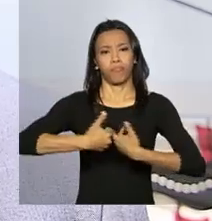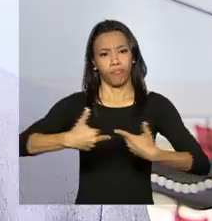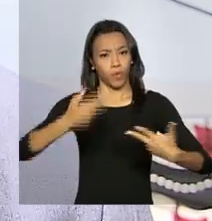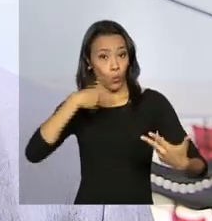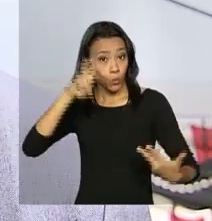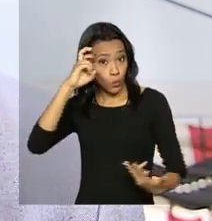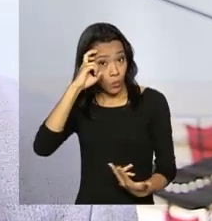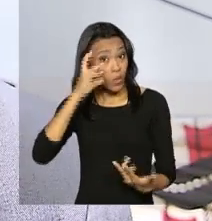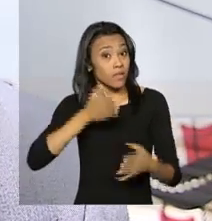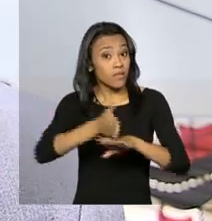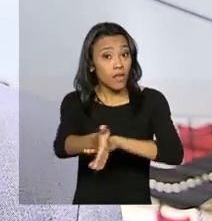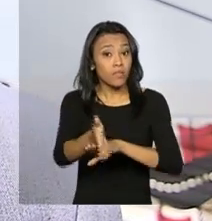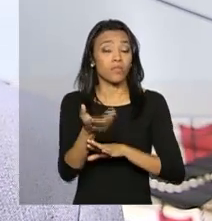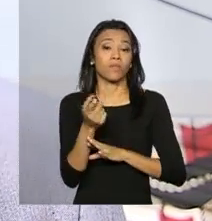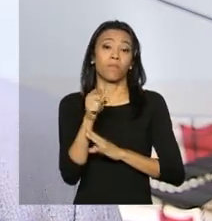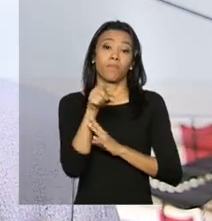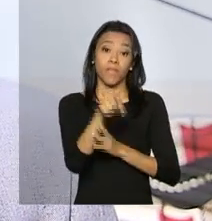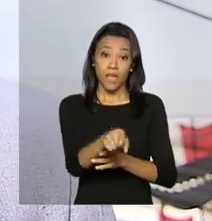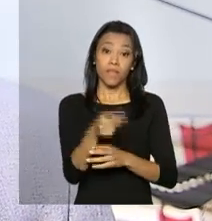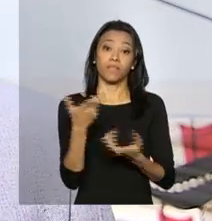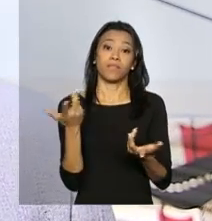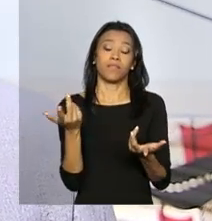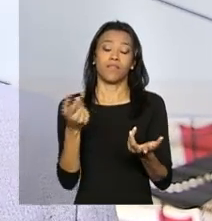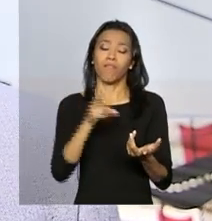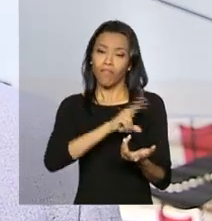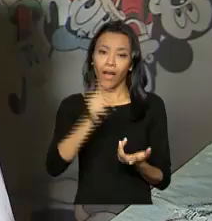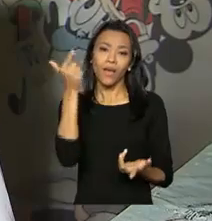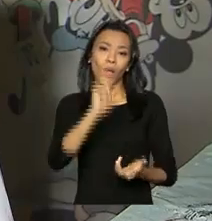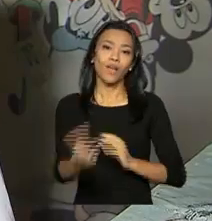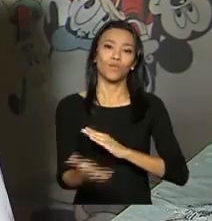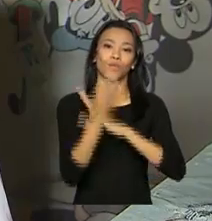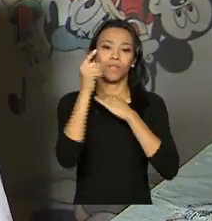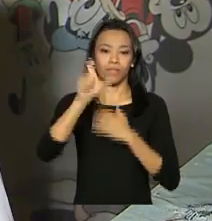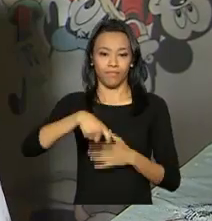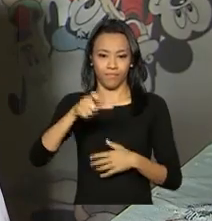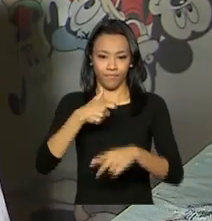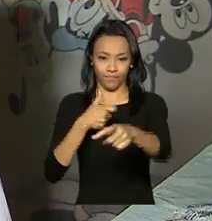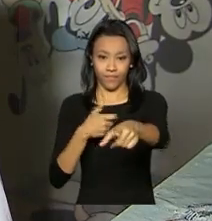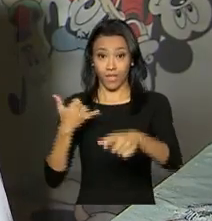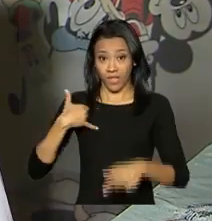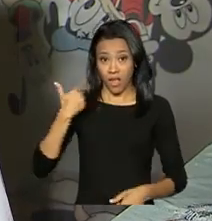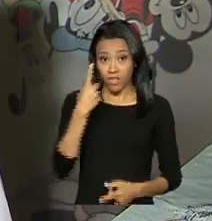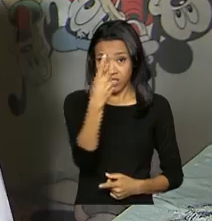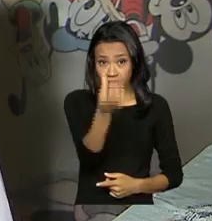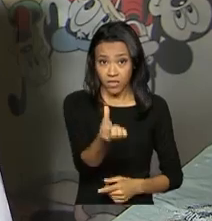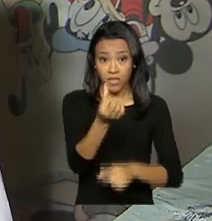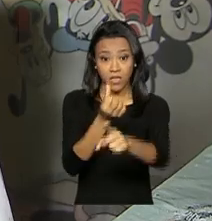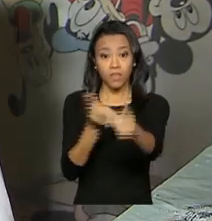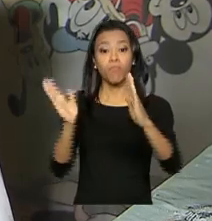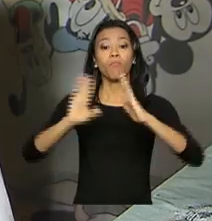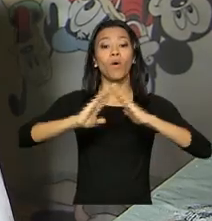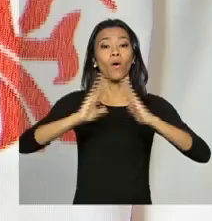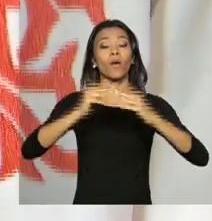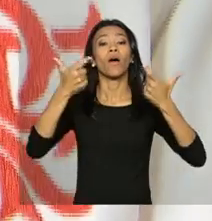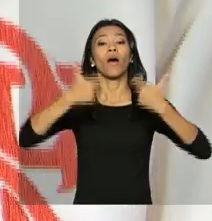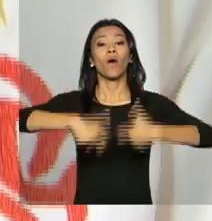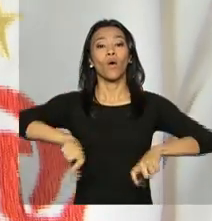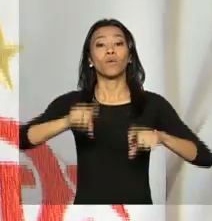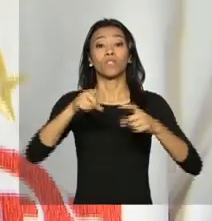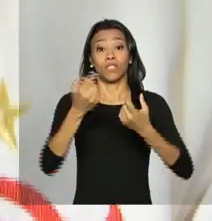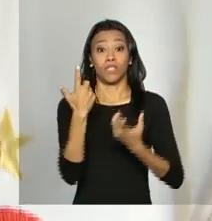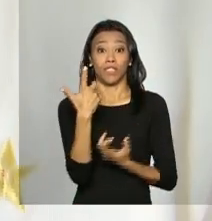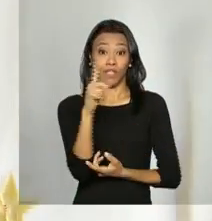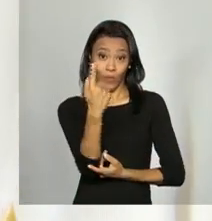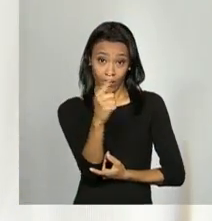à cultura. E com o ID jovem ele vai ter esse benefício. José Vitor tem 16 anos e mora na cidade de Formosa, em